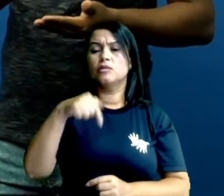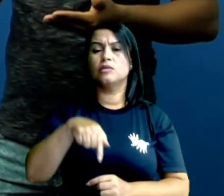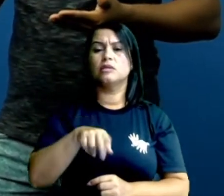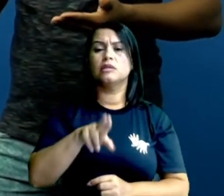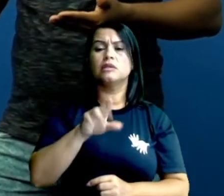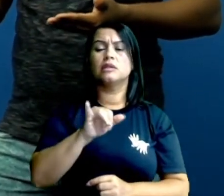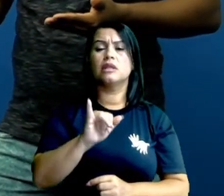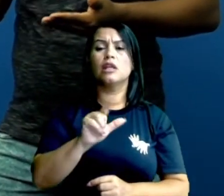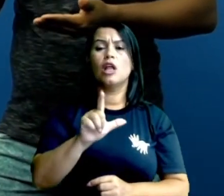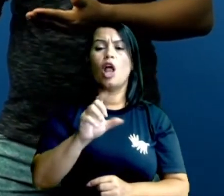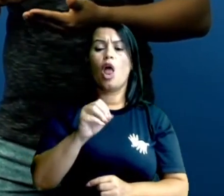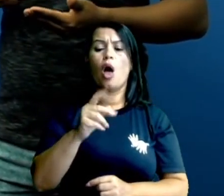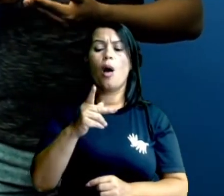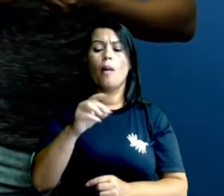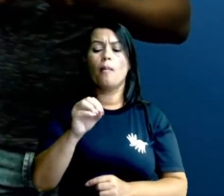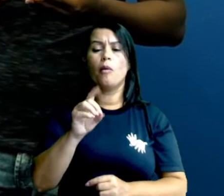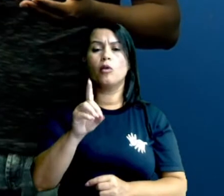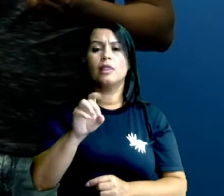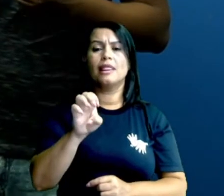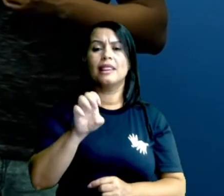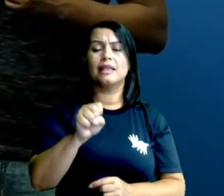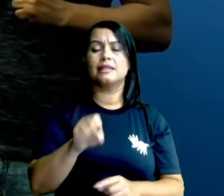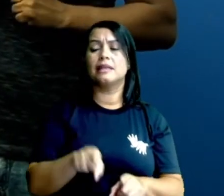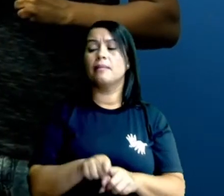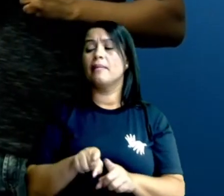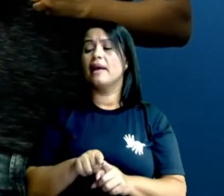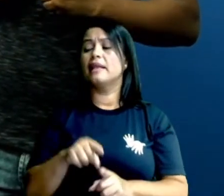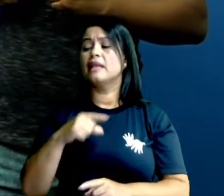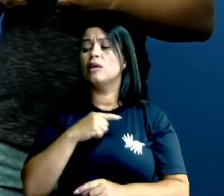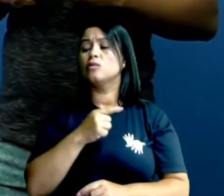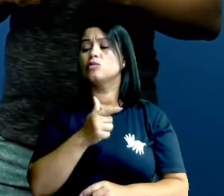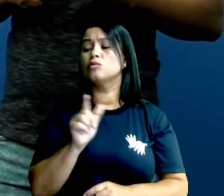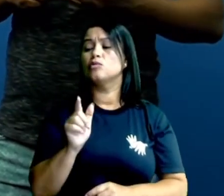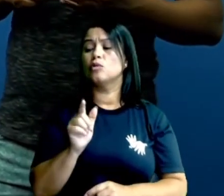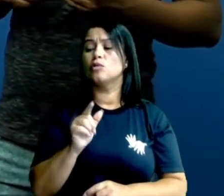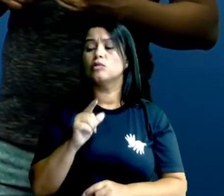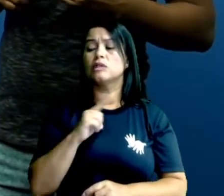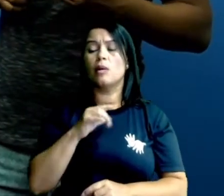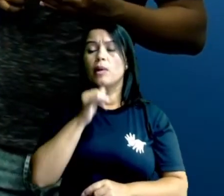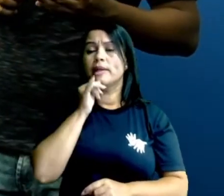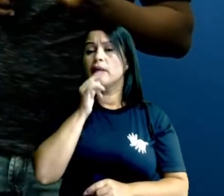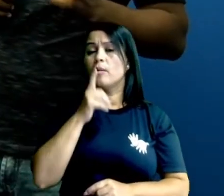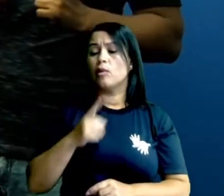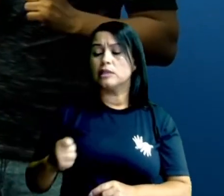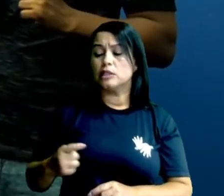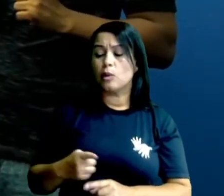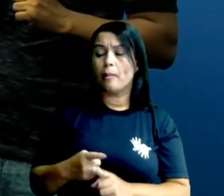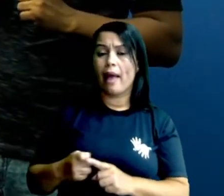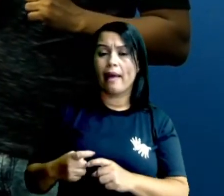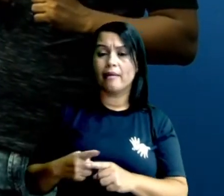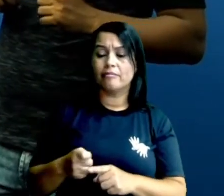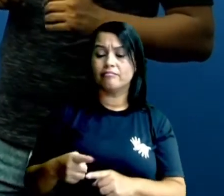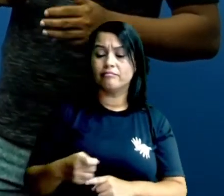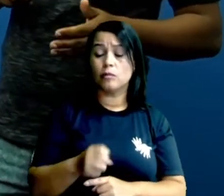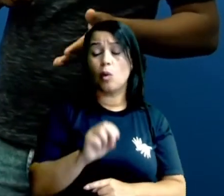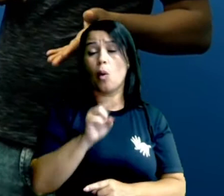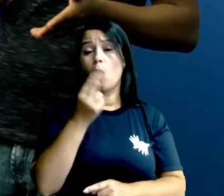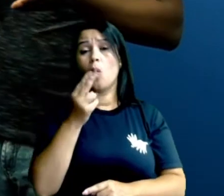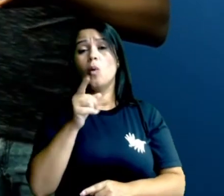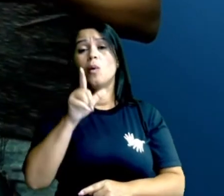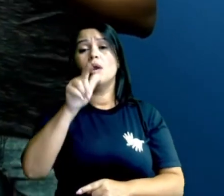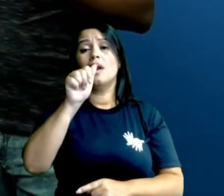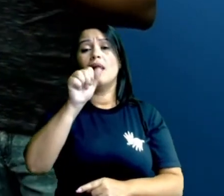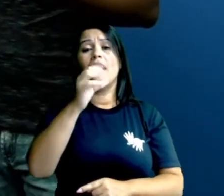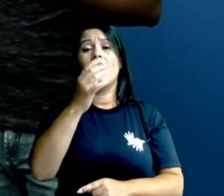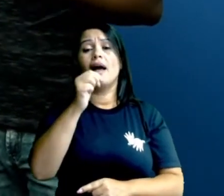e os diplópodes. Os quilópodes são as centopeias ou lacraias, que eu falarei mais na frente, e